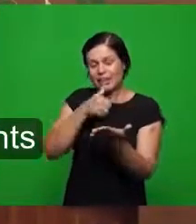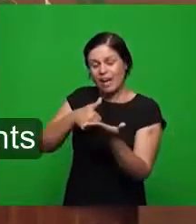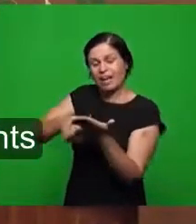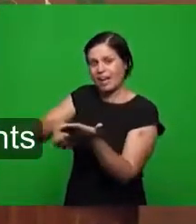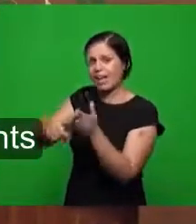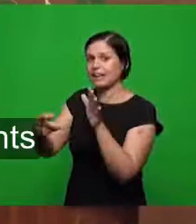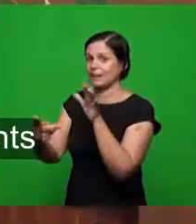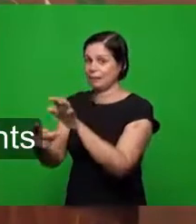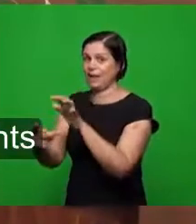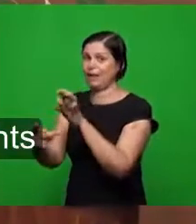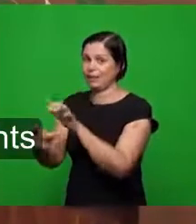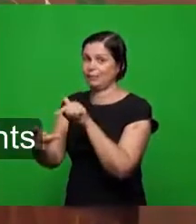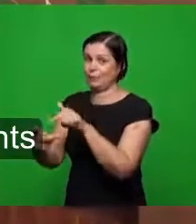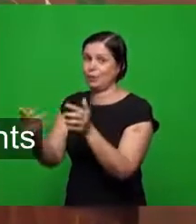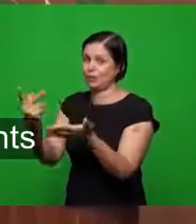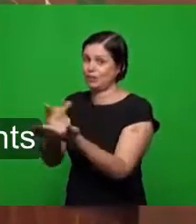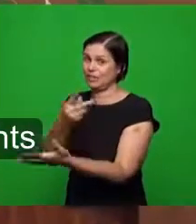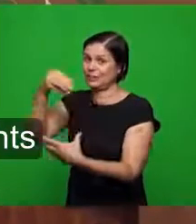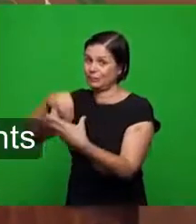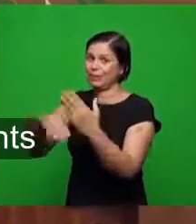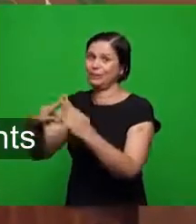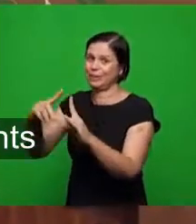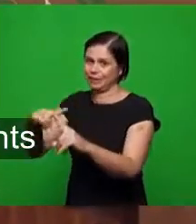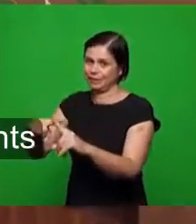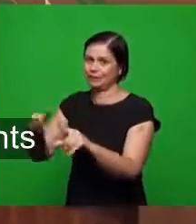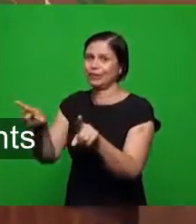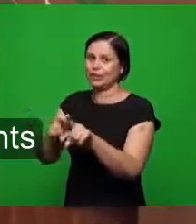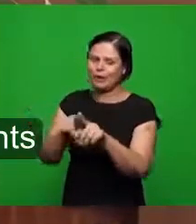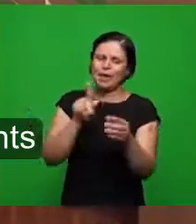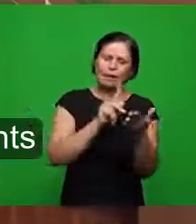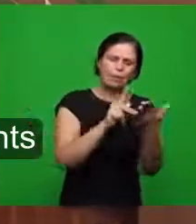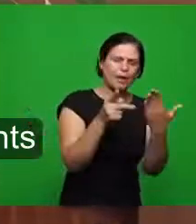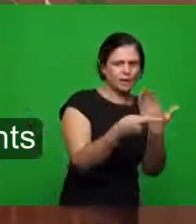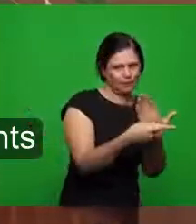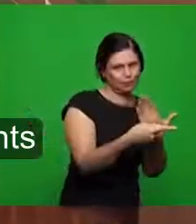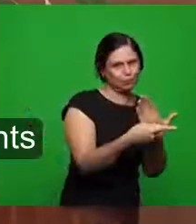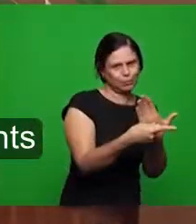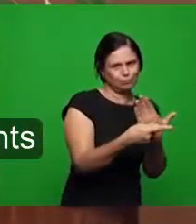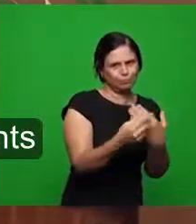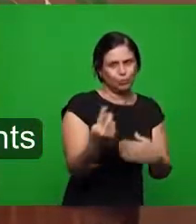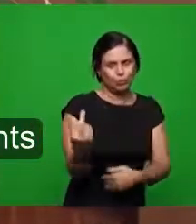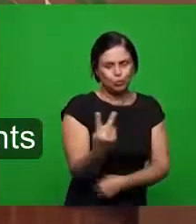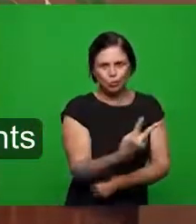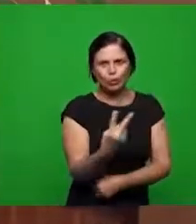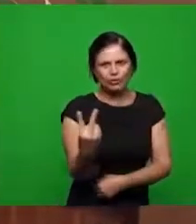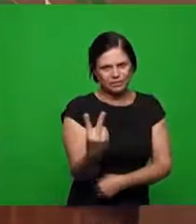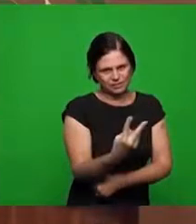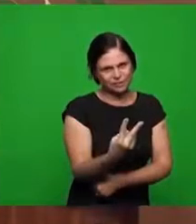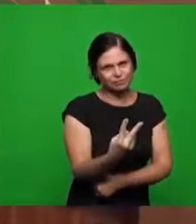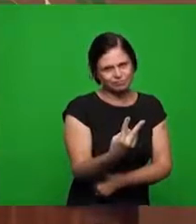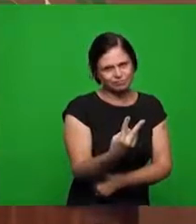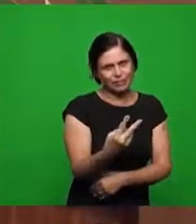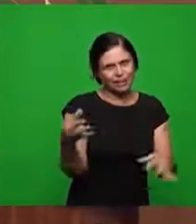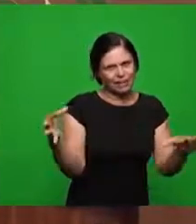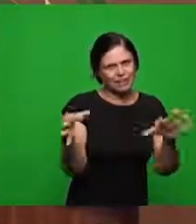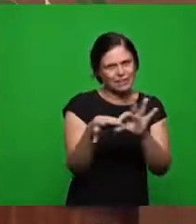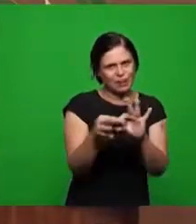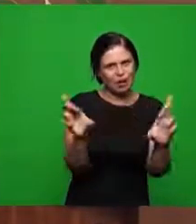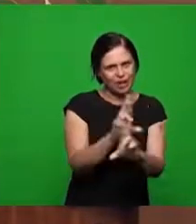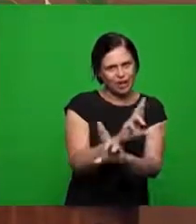e também da parábola das duas dos dois elementos que